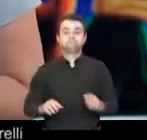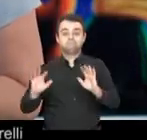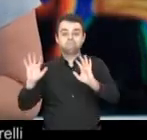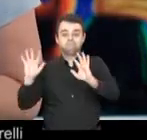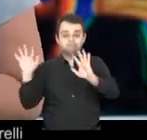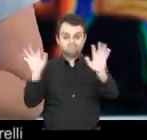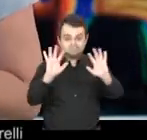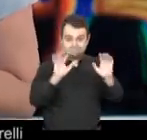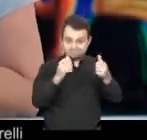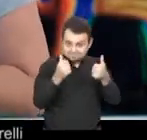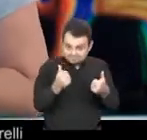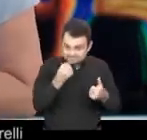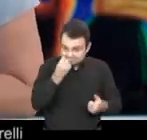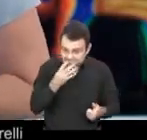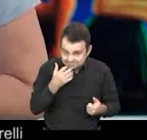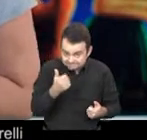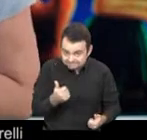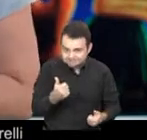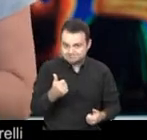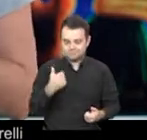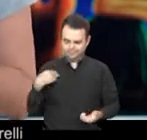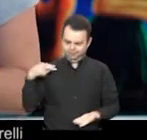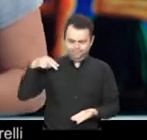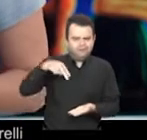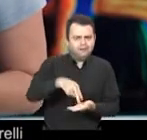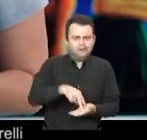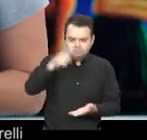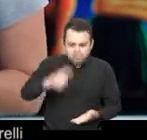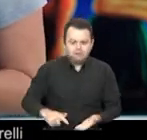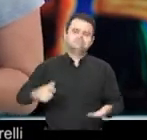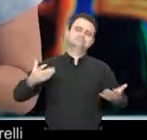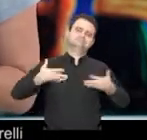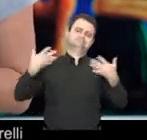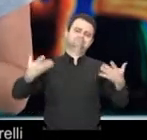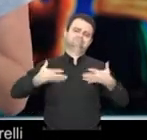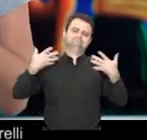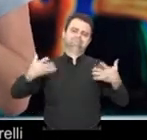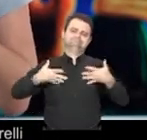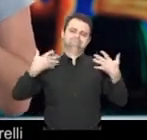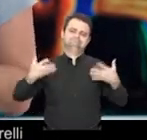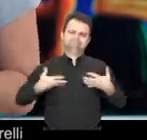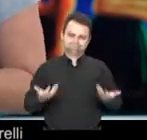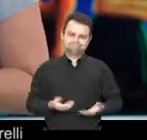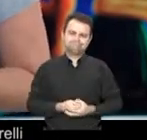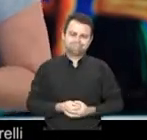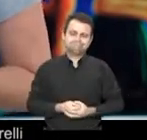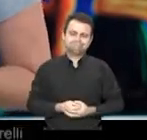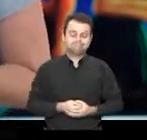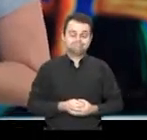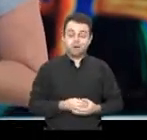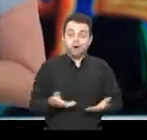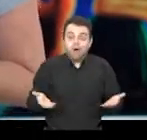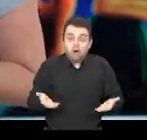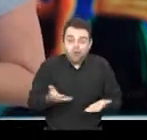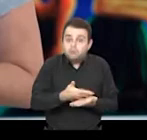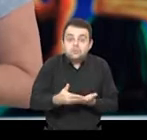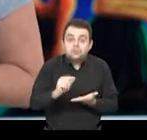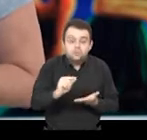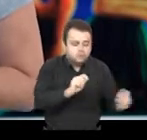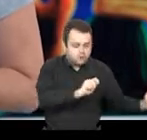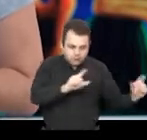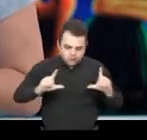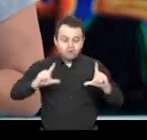Olá pessoal, tudo bom? Estou muito feliz de estar aqui com vocês de novo. Estamos